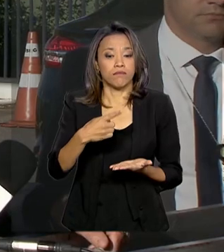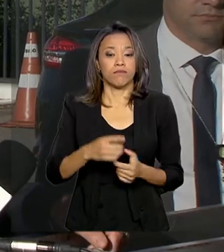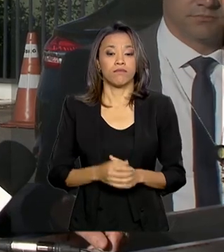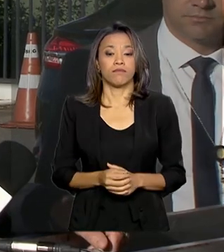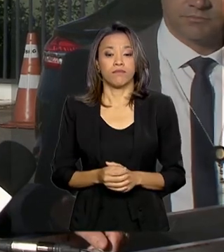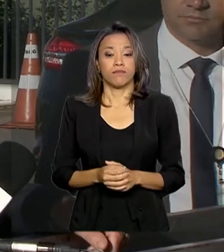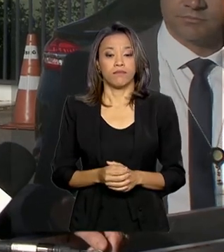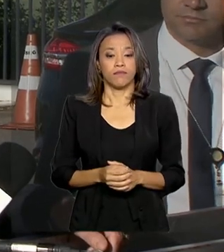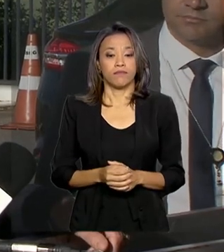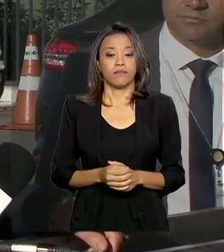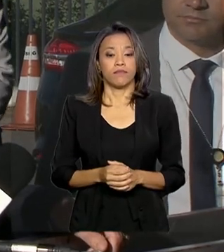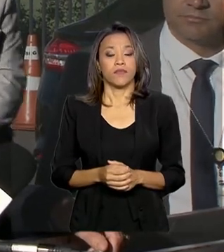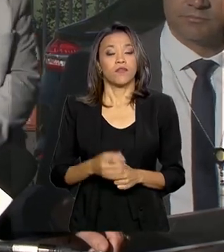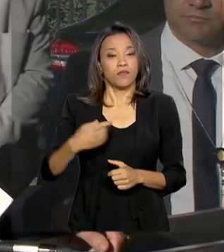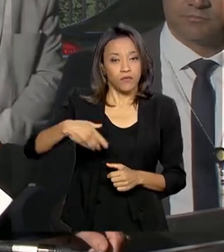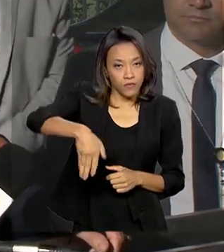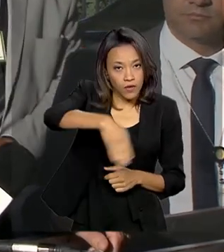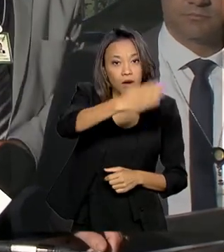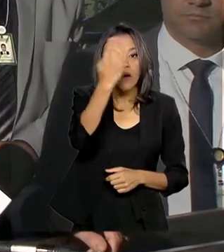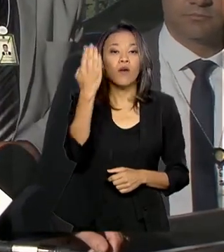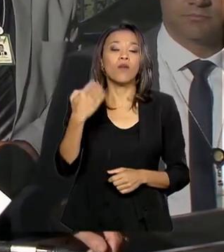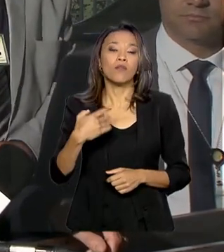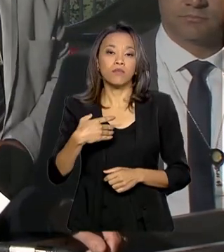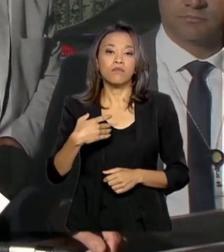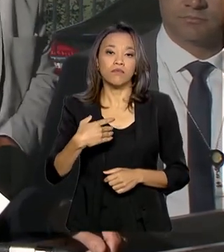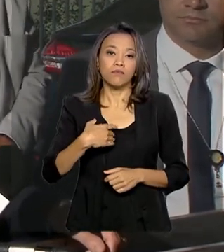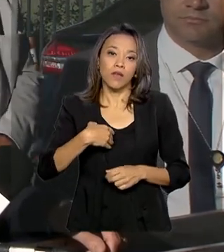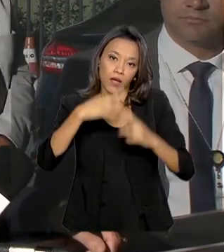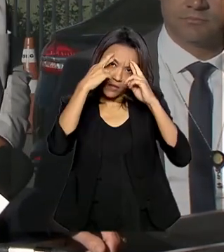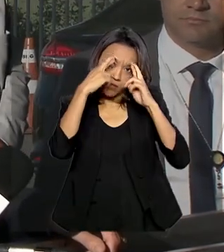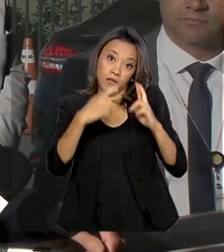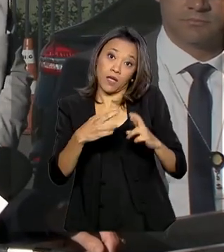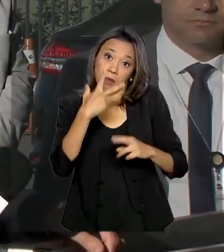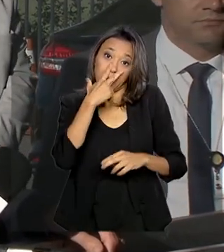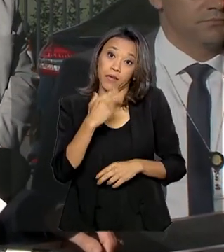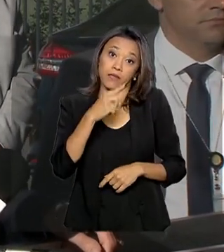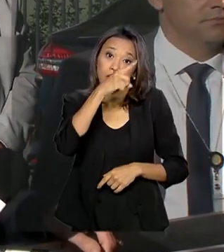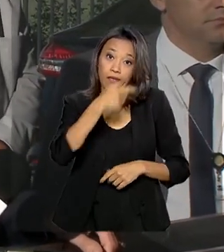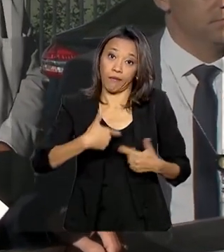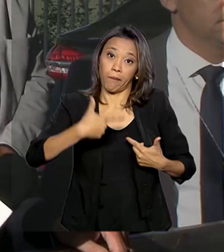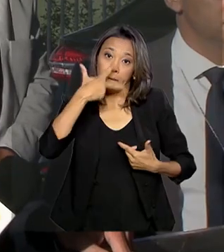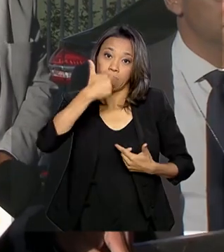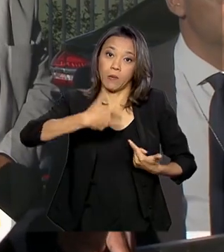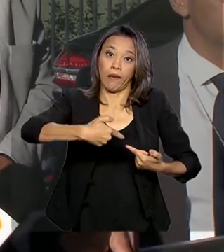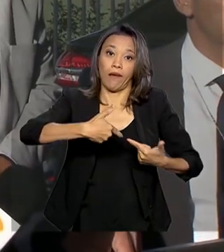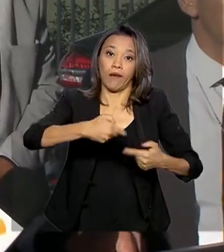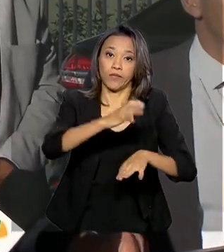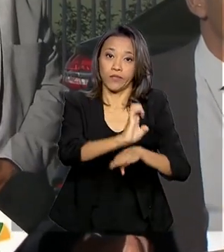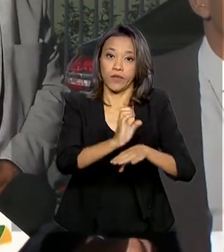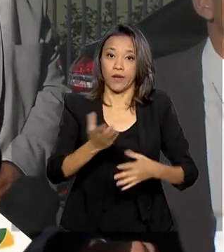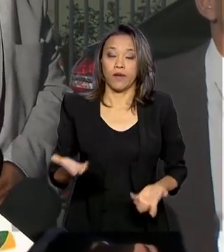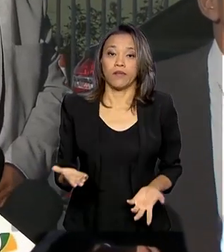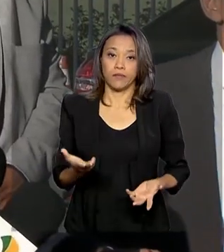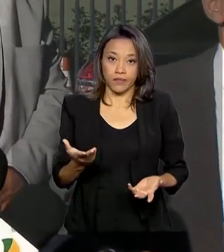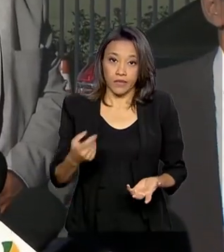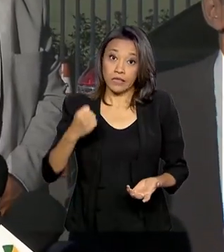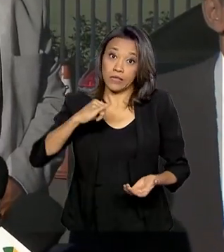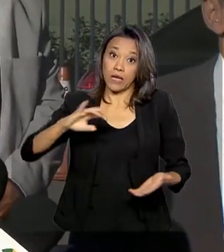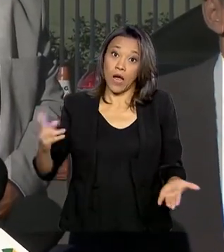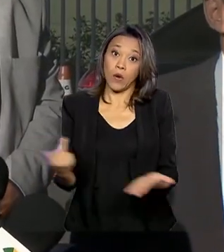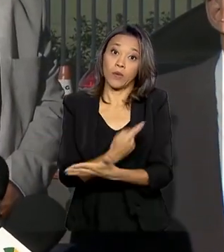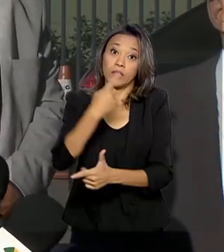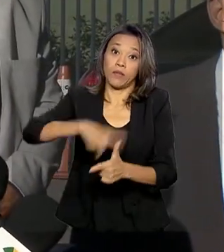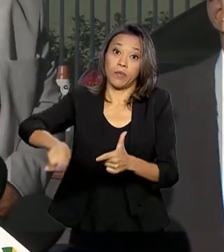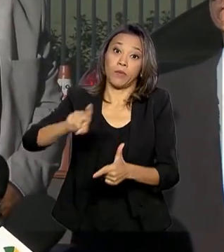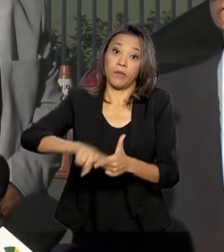Estão cumprindo uma missão que se aproxima de uma de guerra e depois, caso tenha qualquer problema, vão ser